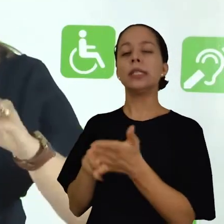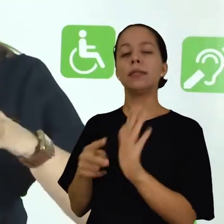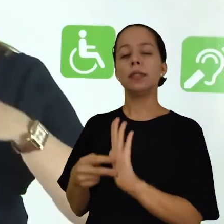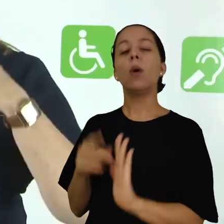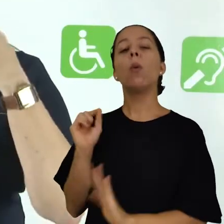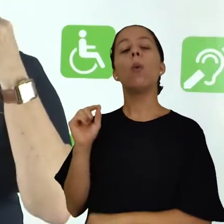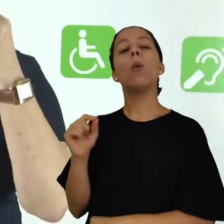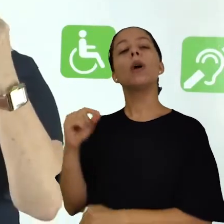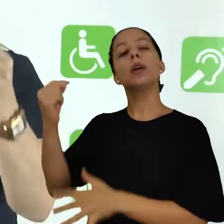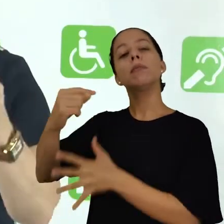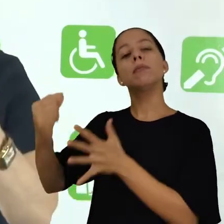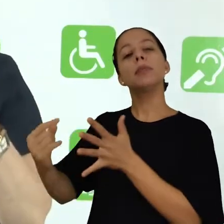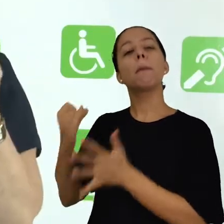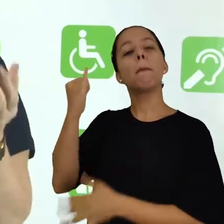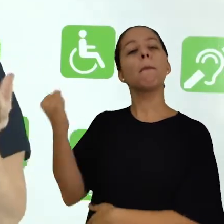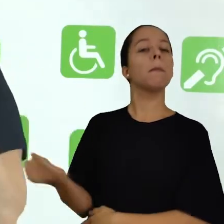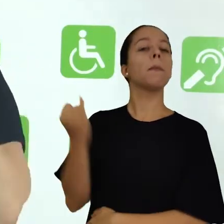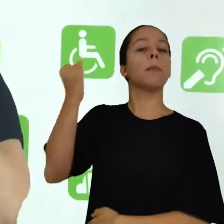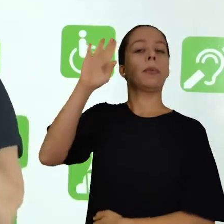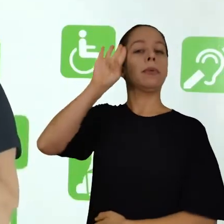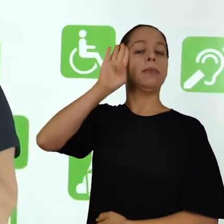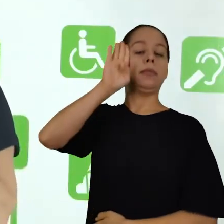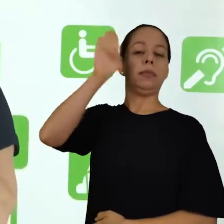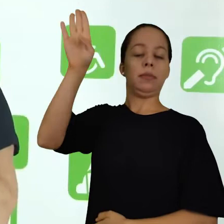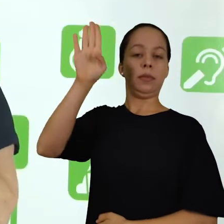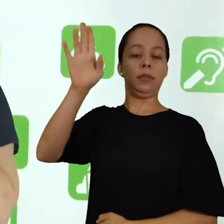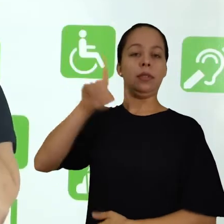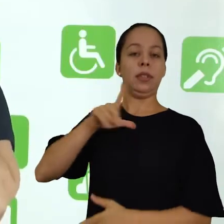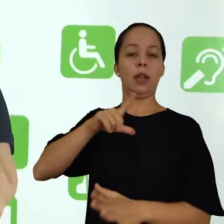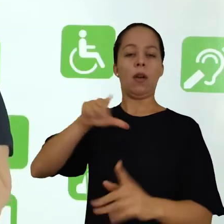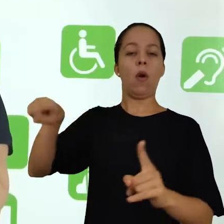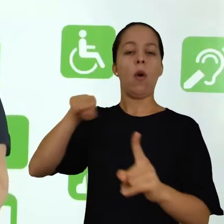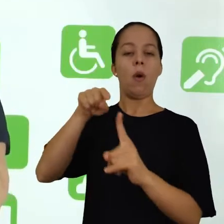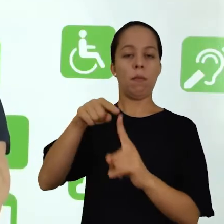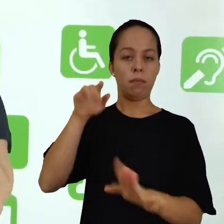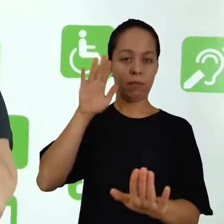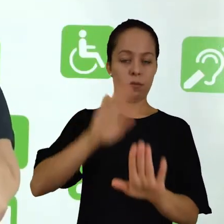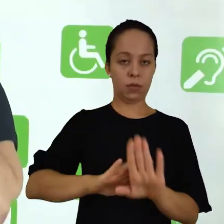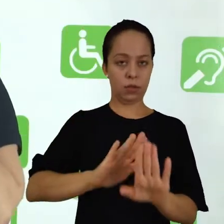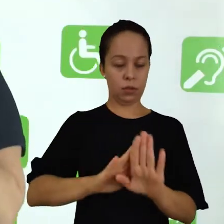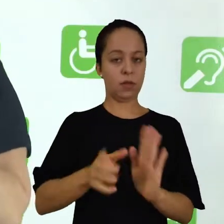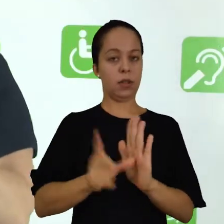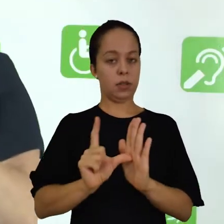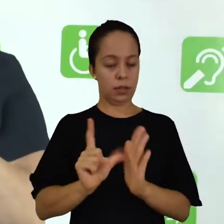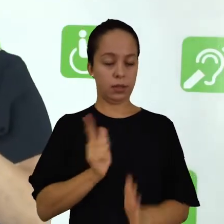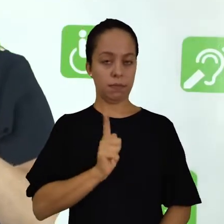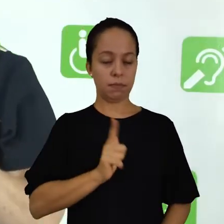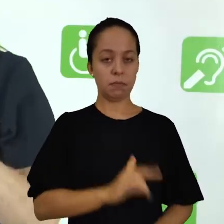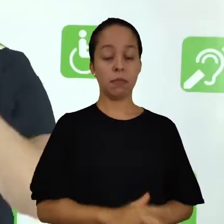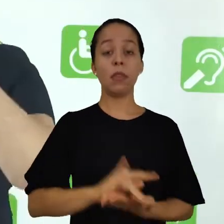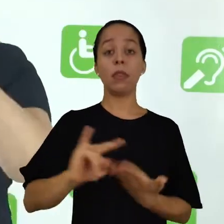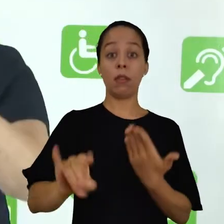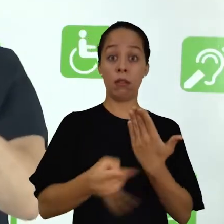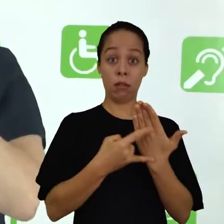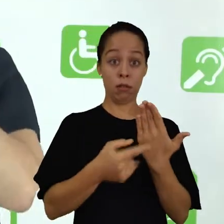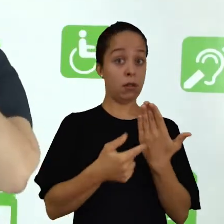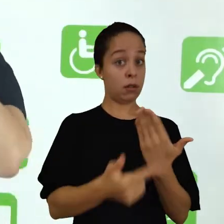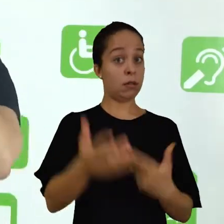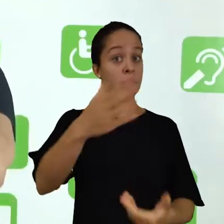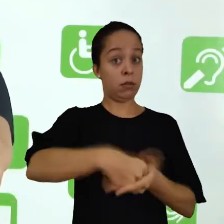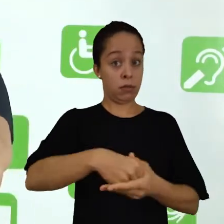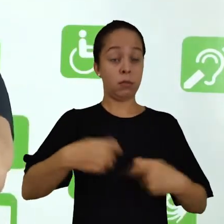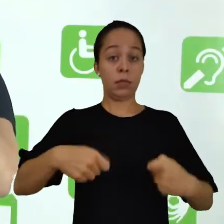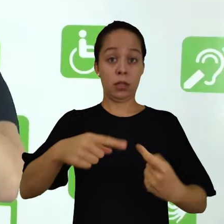vista de uma intenção que é definida previamente. a resenha a ser feita requer um objetivo